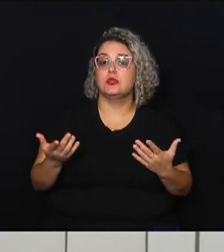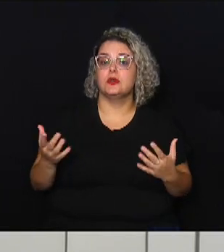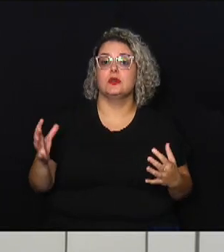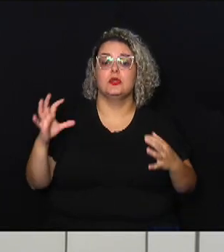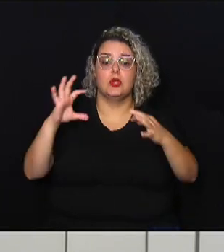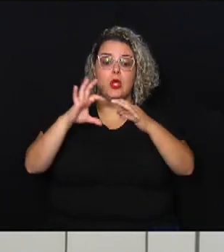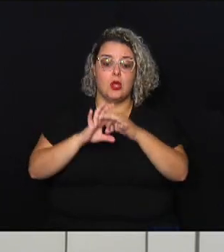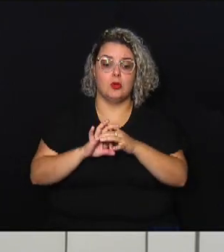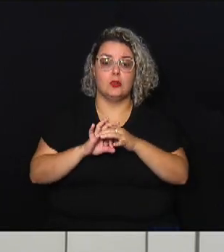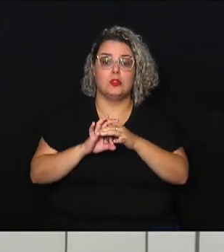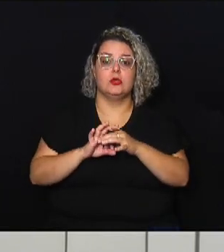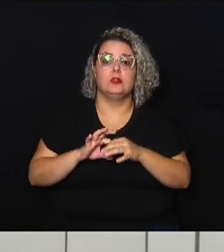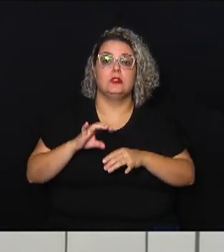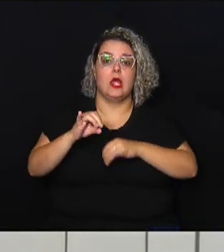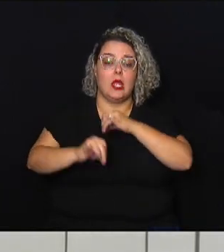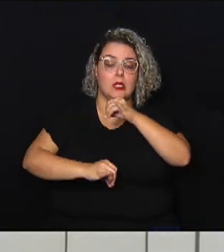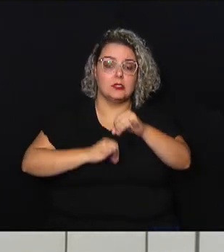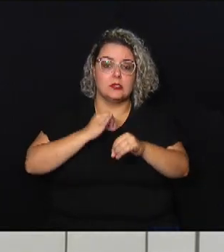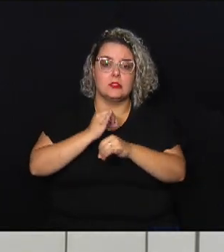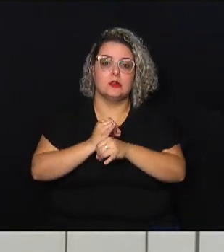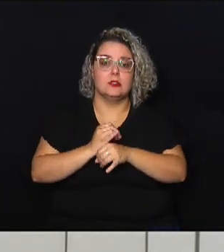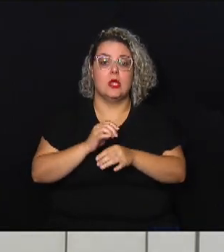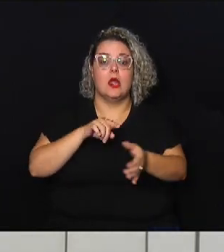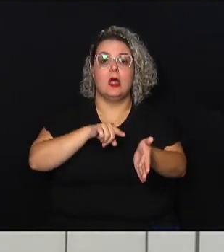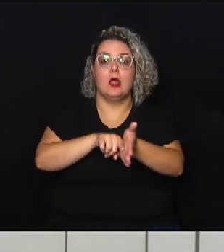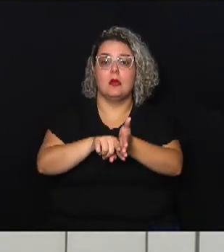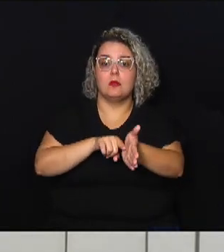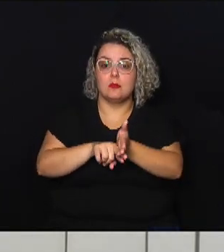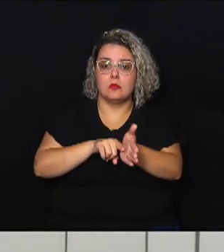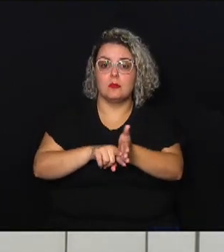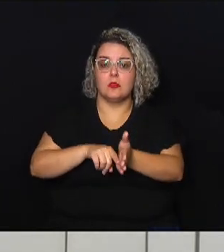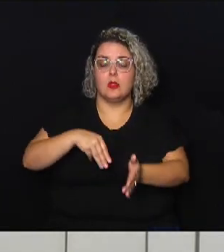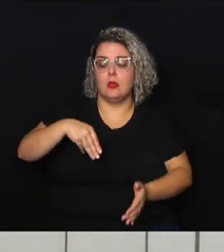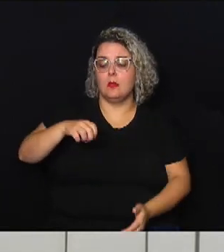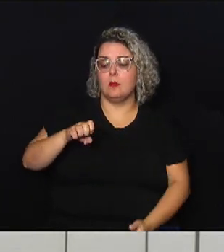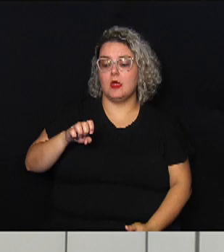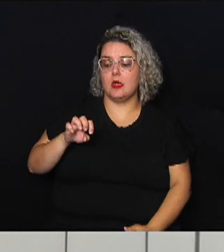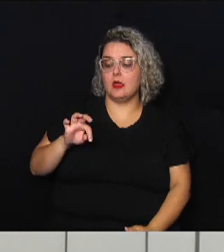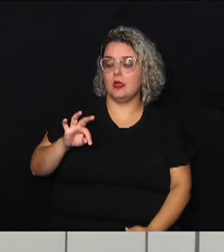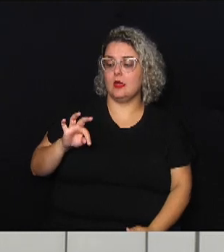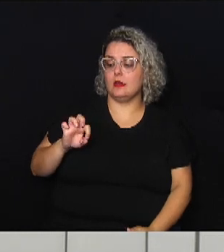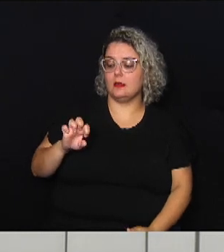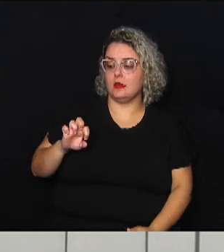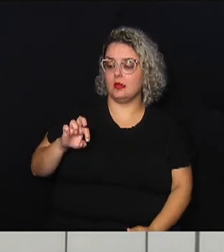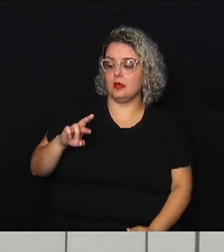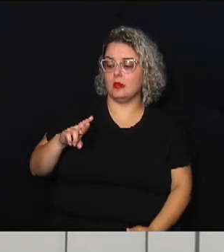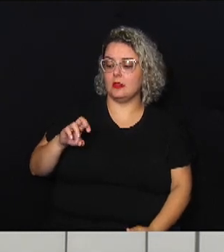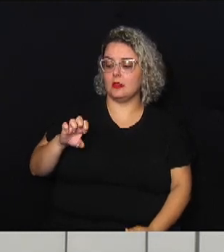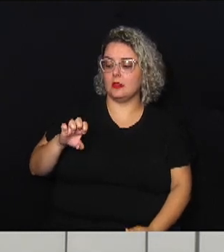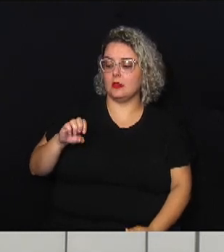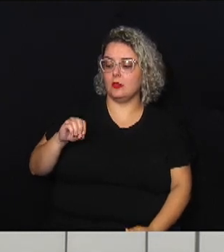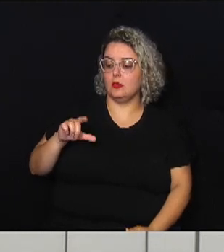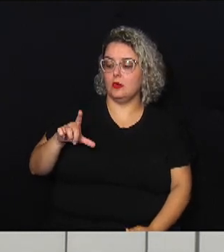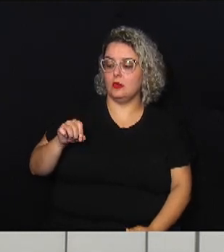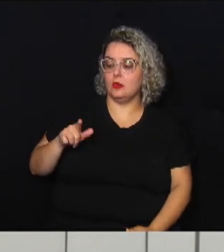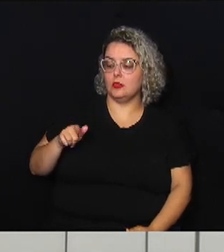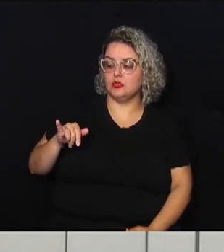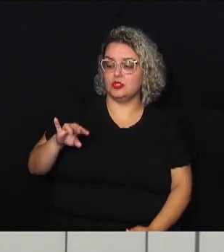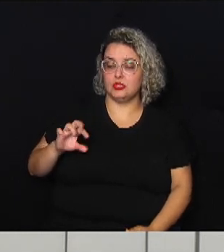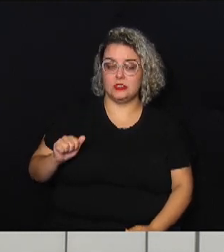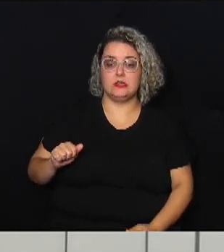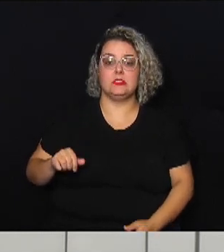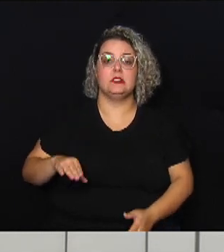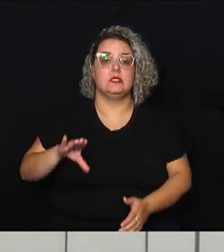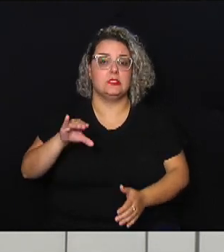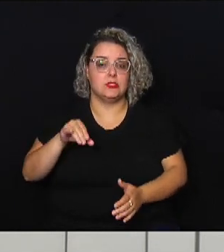conosco, nós temos aí a pesquisadora e meteorologista do CEPAGRE da Unicamp, o Centro de Pesquisas